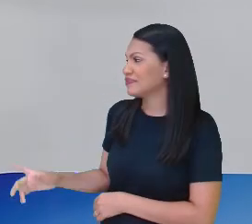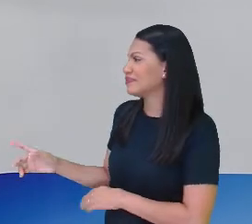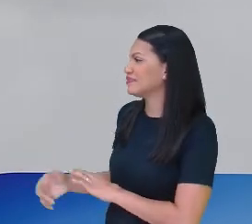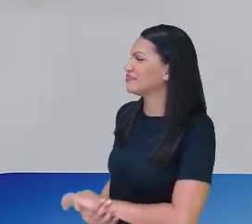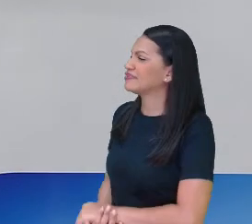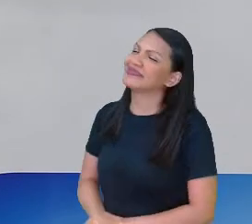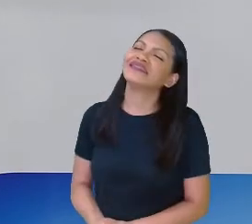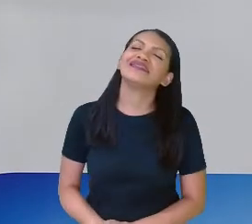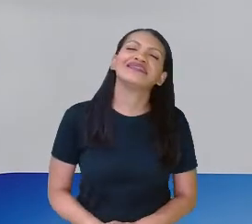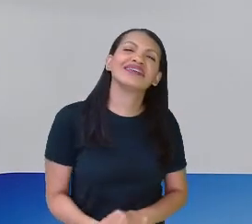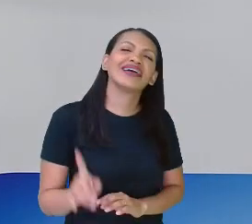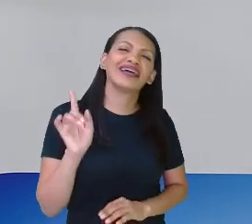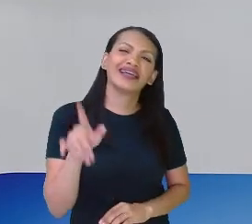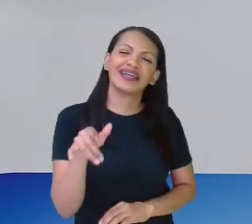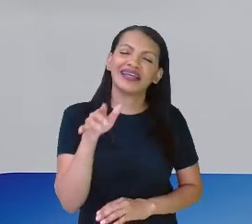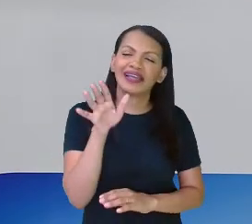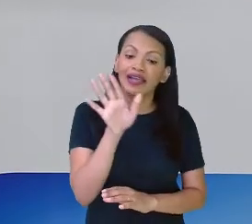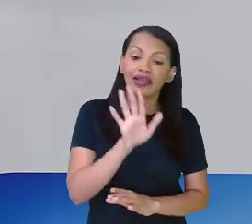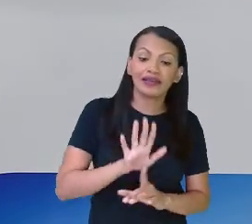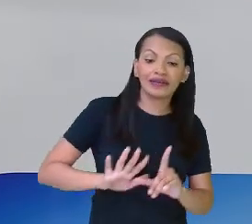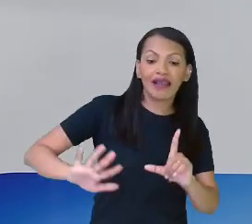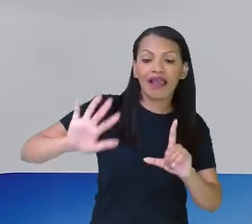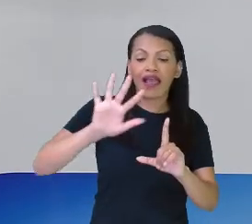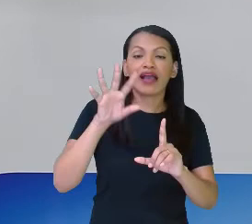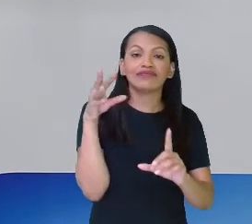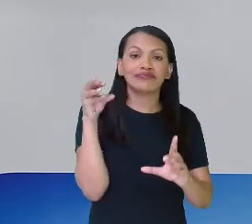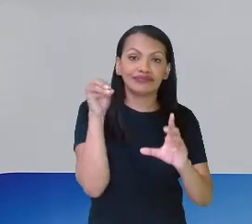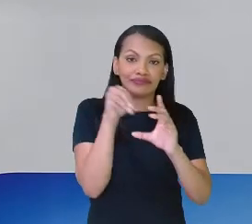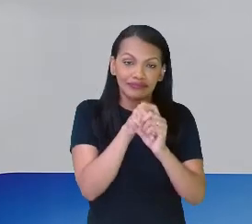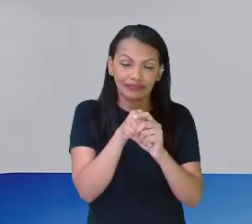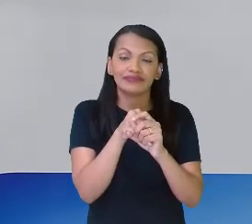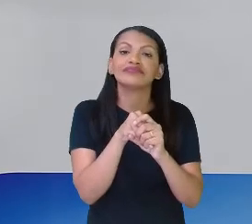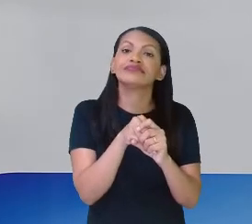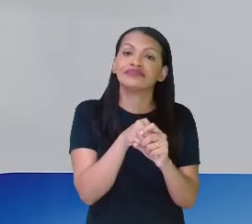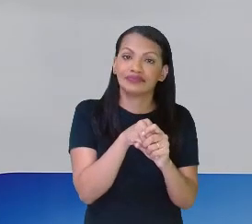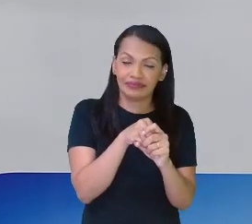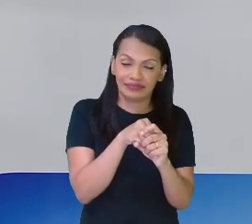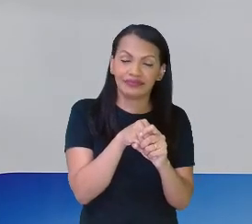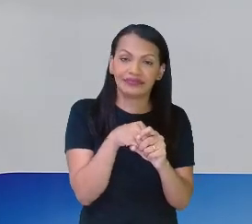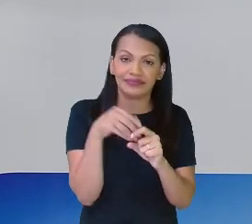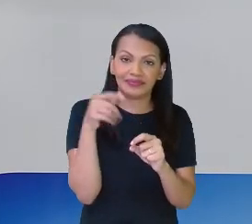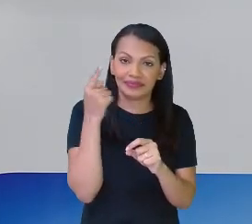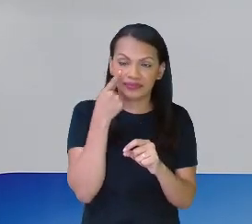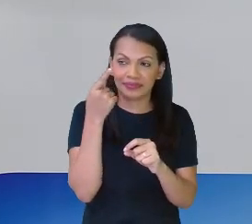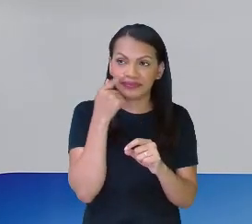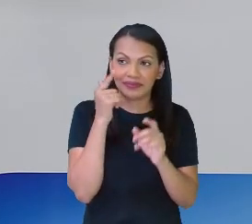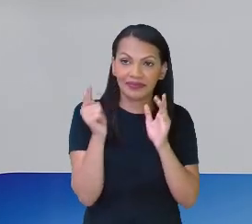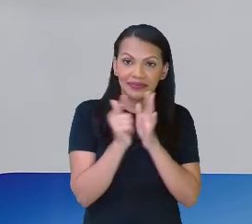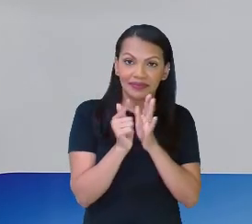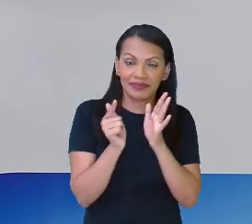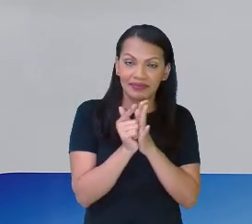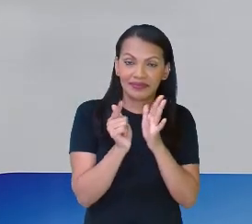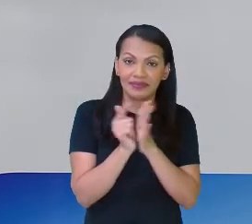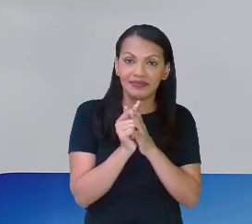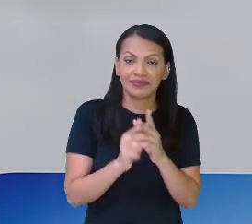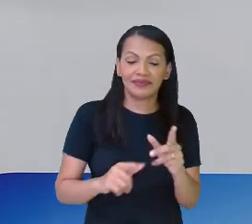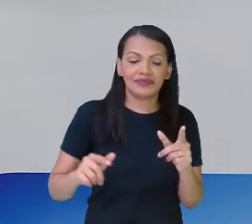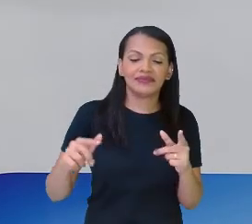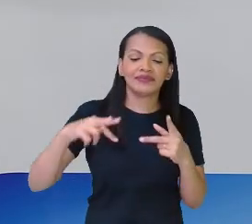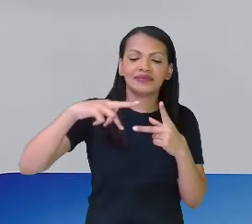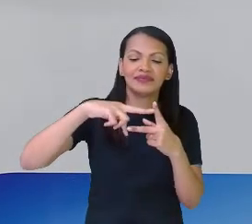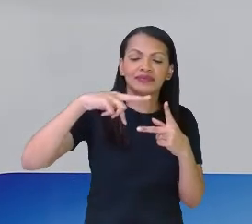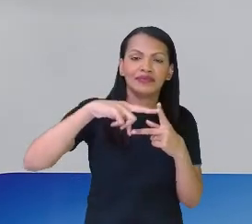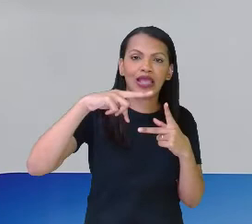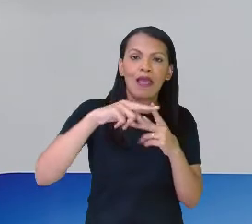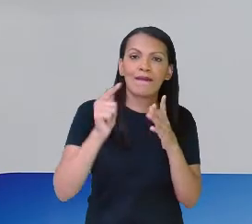quadrados. Essa é a área do meu polígono nessa malha, que a malha nada mais é do que